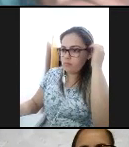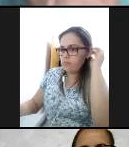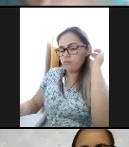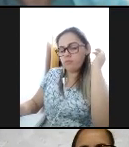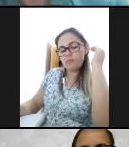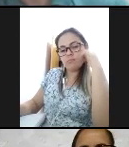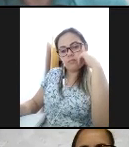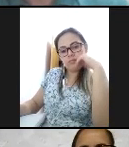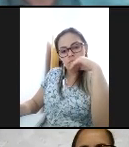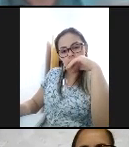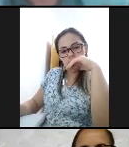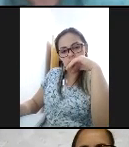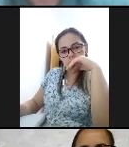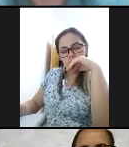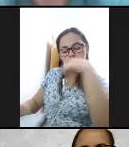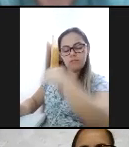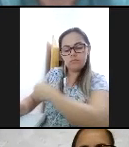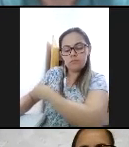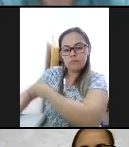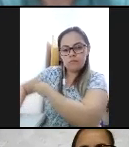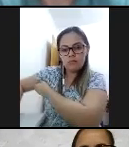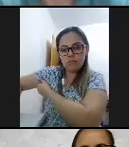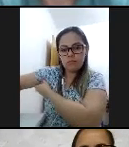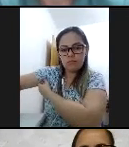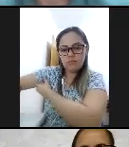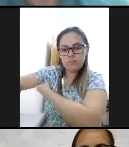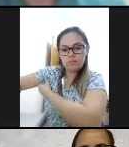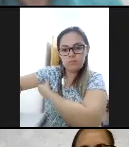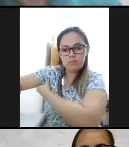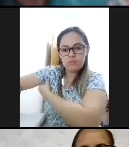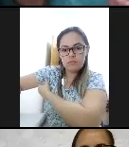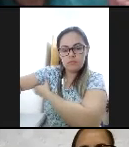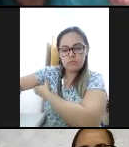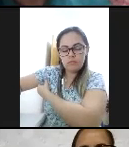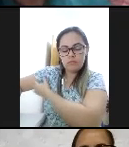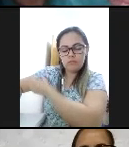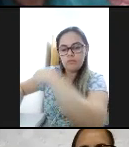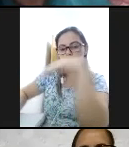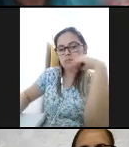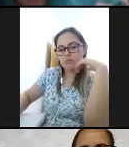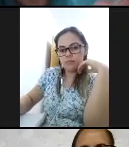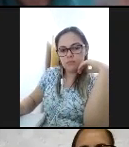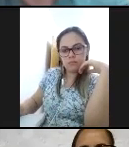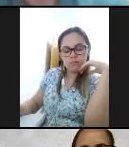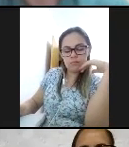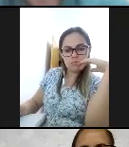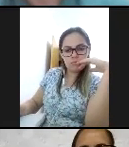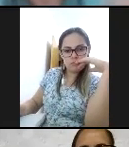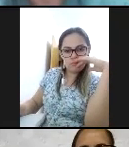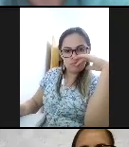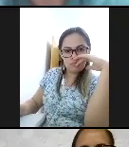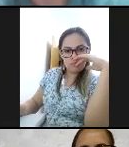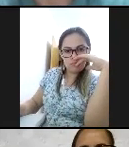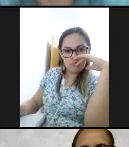o despertar, a percepção do atual quadro